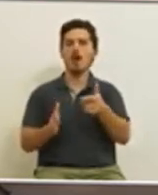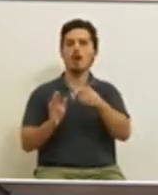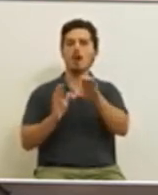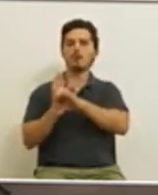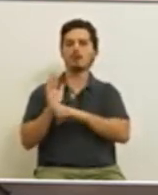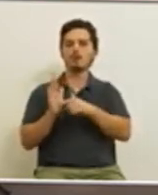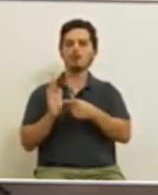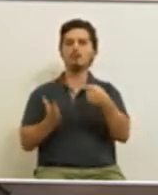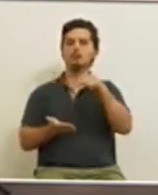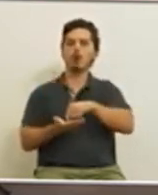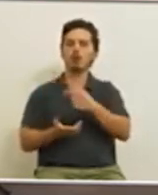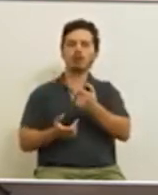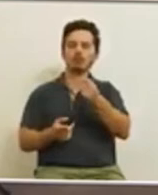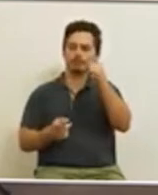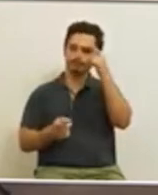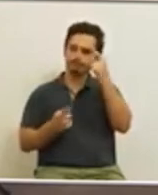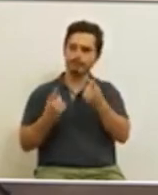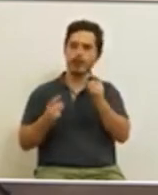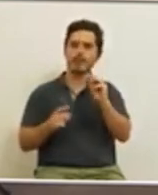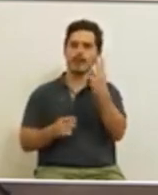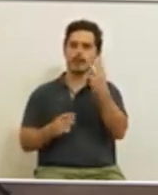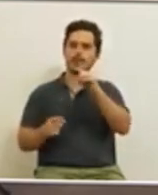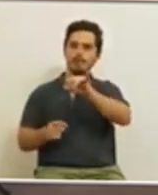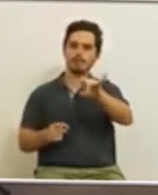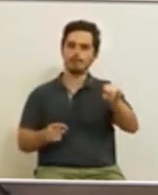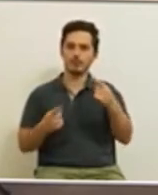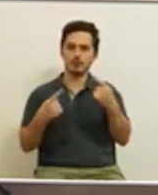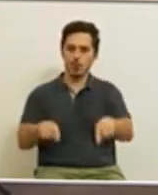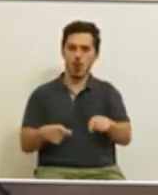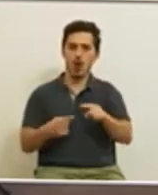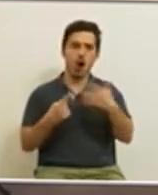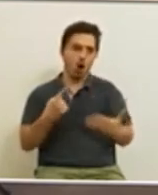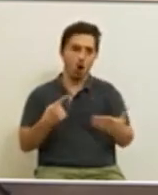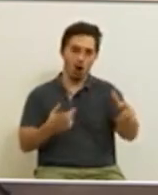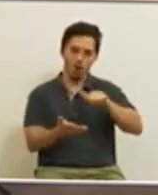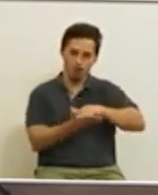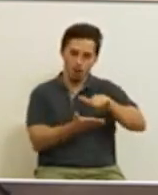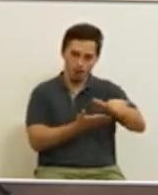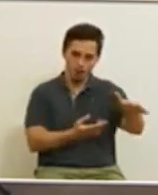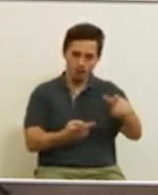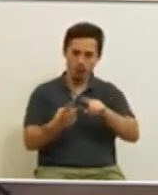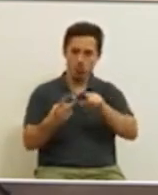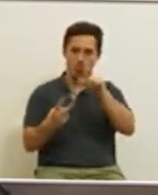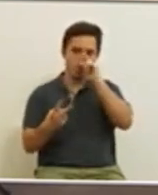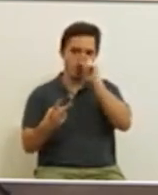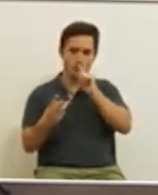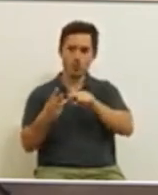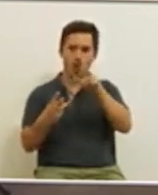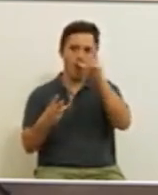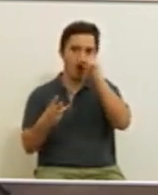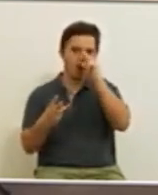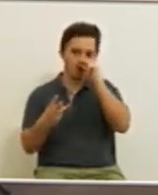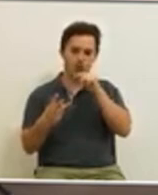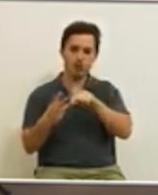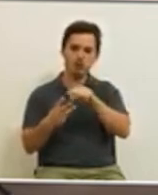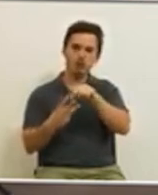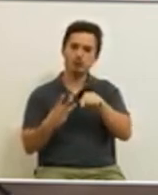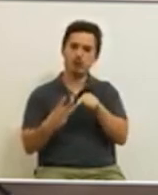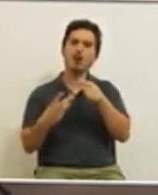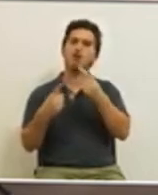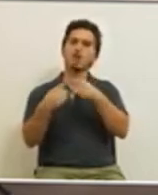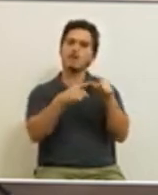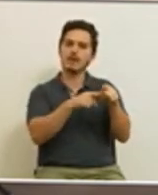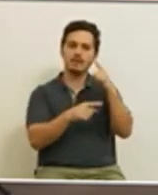imposta de apenas virem a ser consideradas três localizações, a do atual aeroporto Humberto Delgado, Montijo e Alcocheto, em combinações